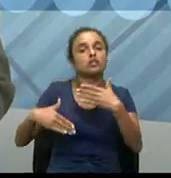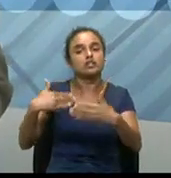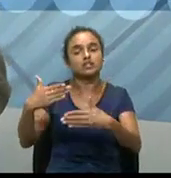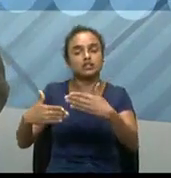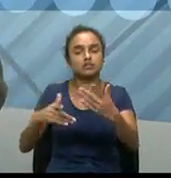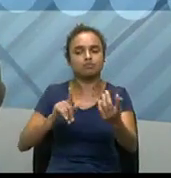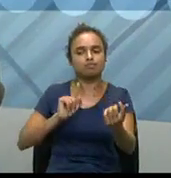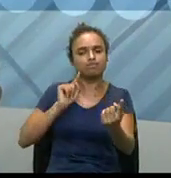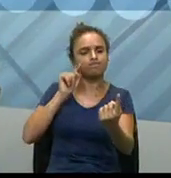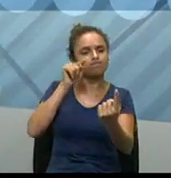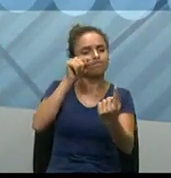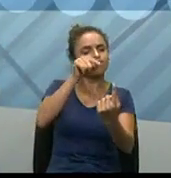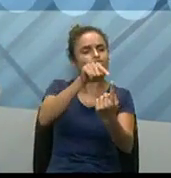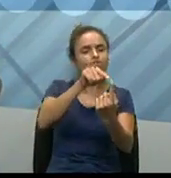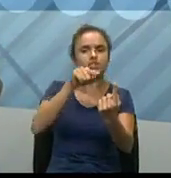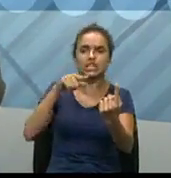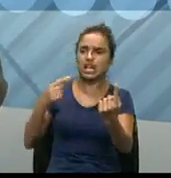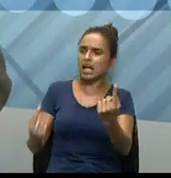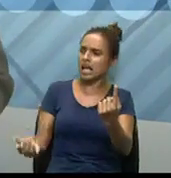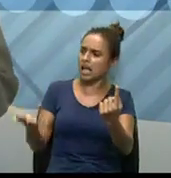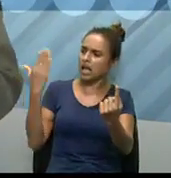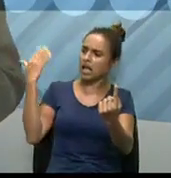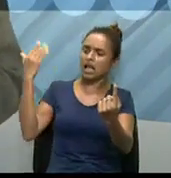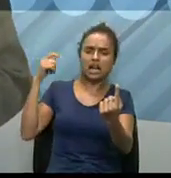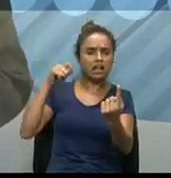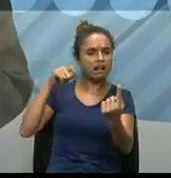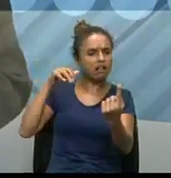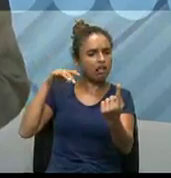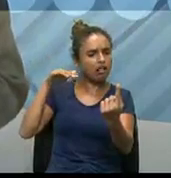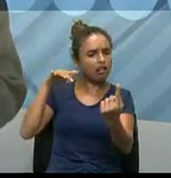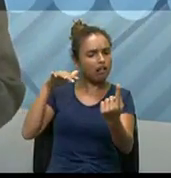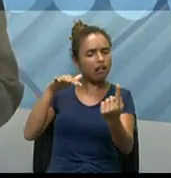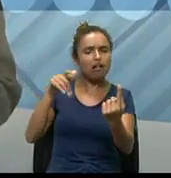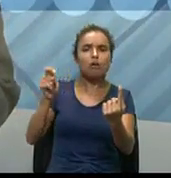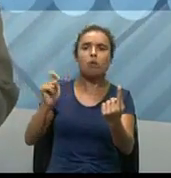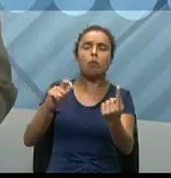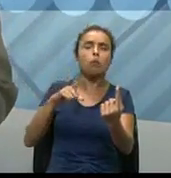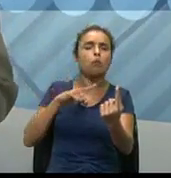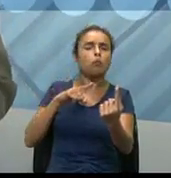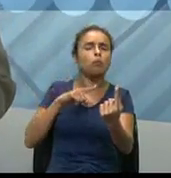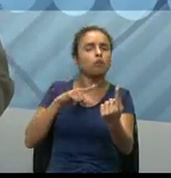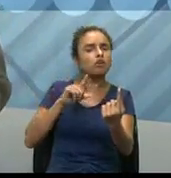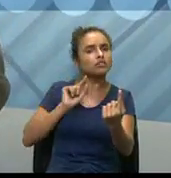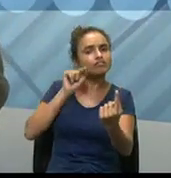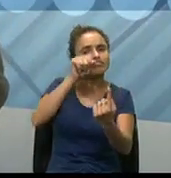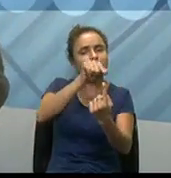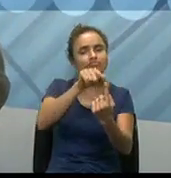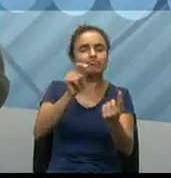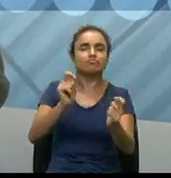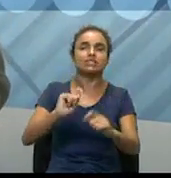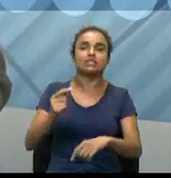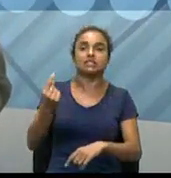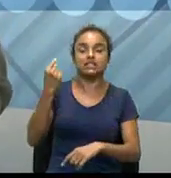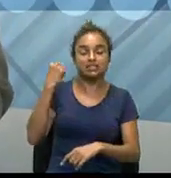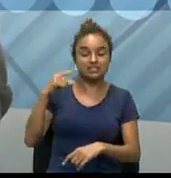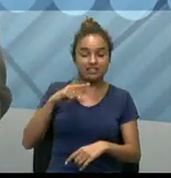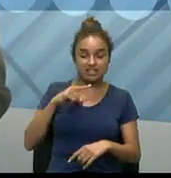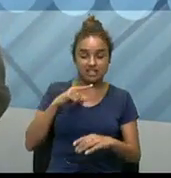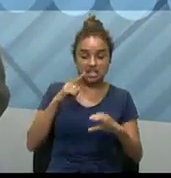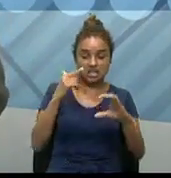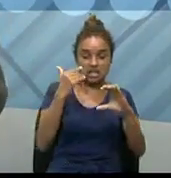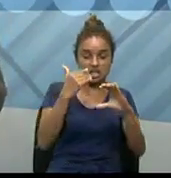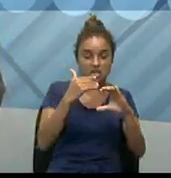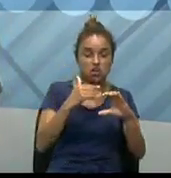alcance, que antes a gente só conseguia fisicamente, a gente tinha que, muitas vezes, enviar uma coisa